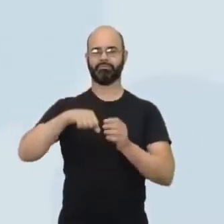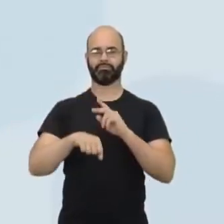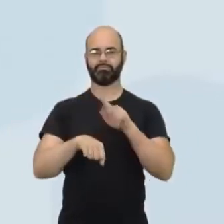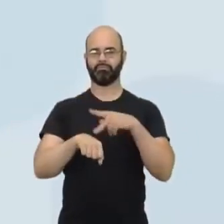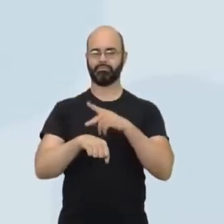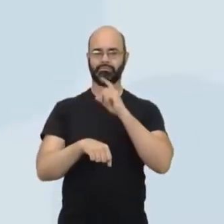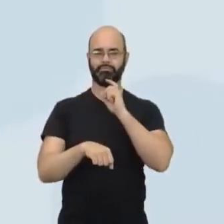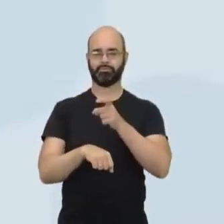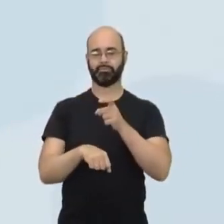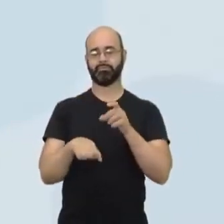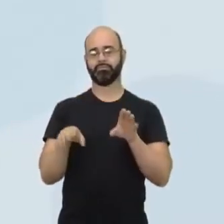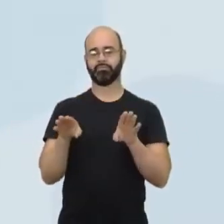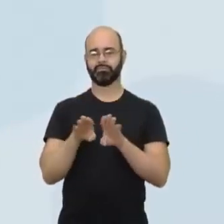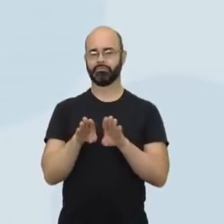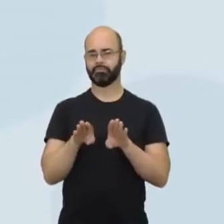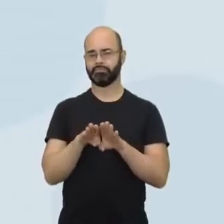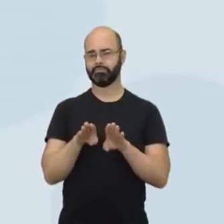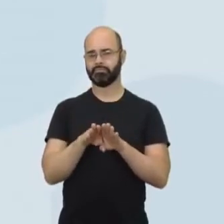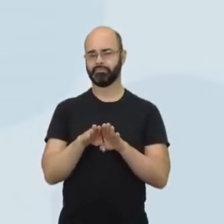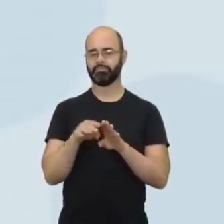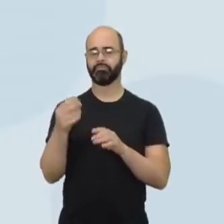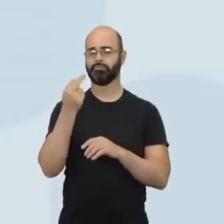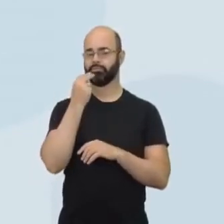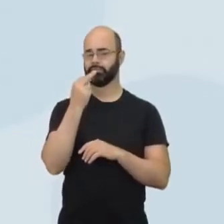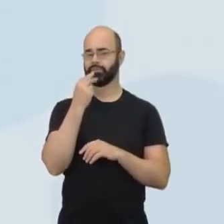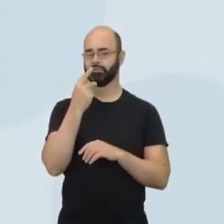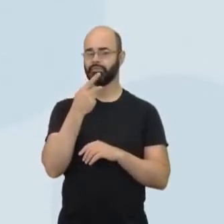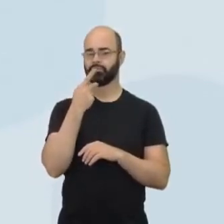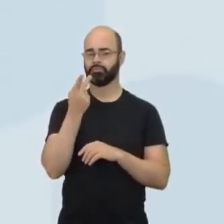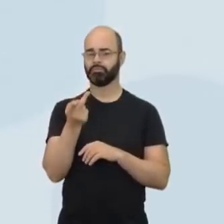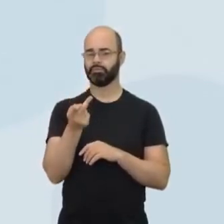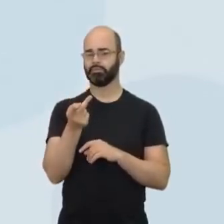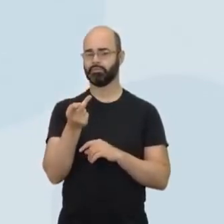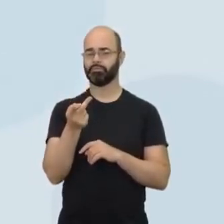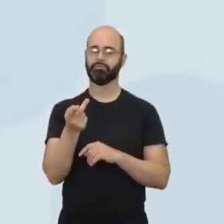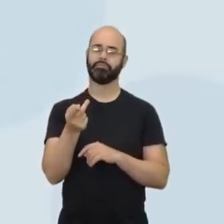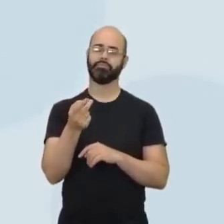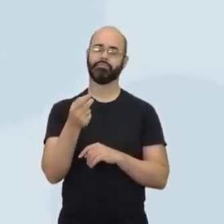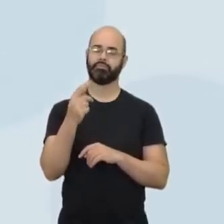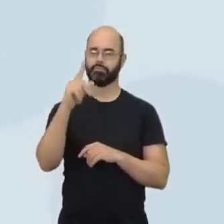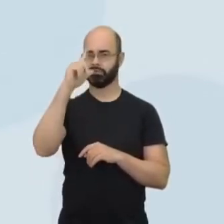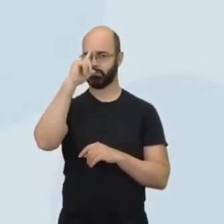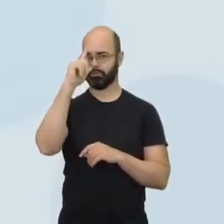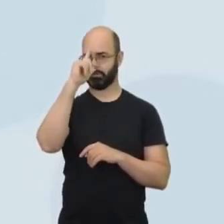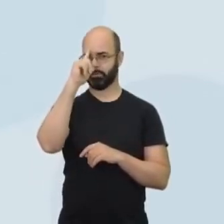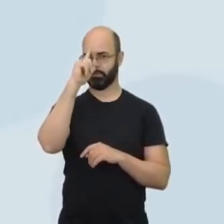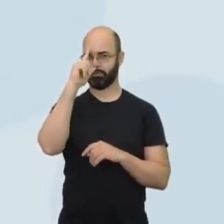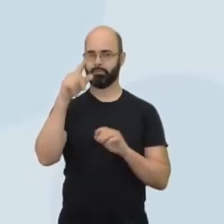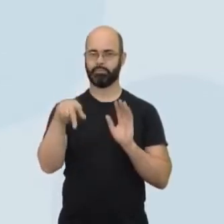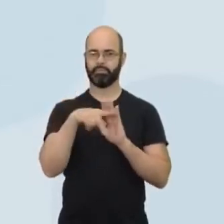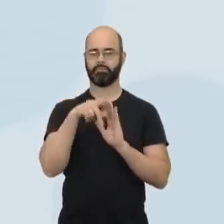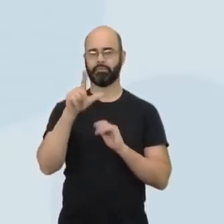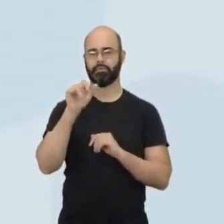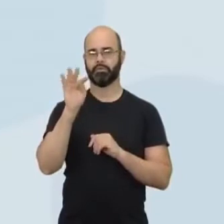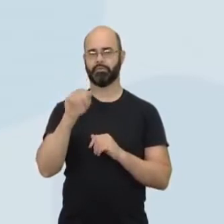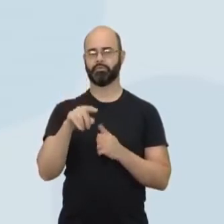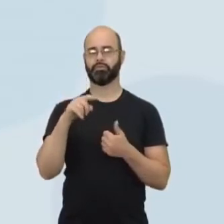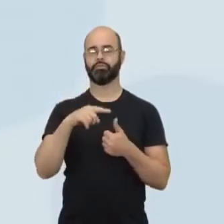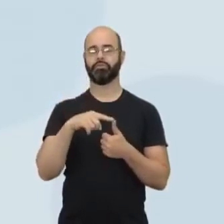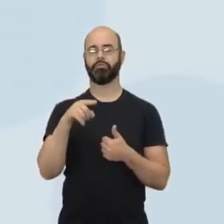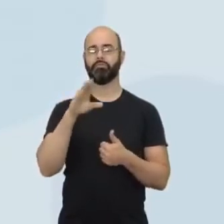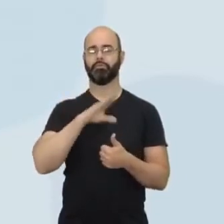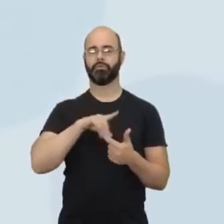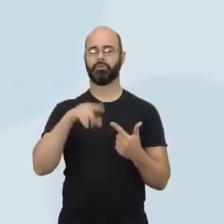estão em verde, que têm as línguas aí faladas aí, provenientes do latim, o português, o francês e o